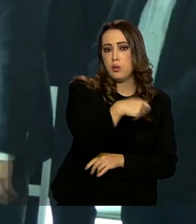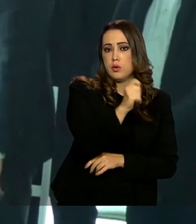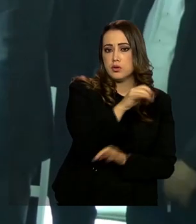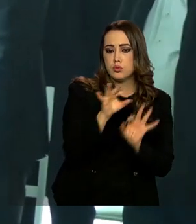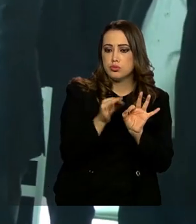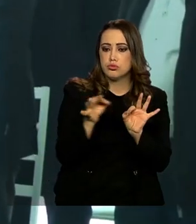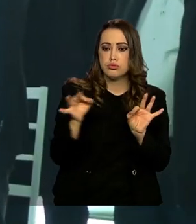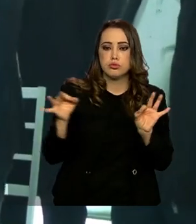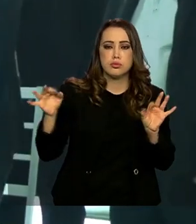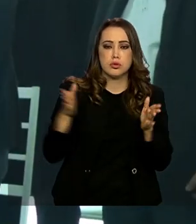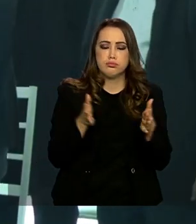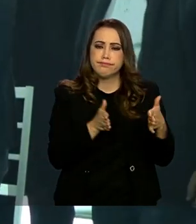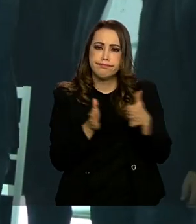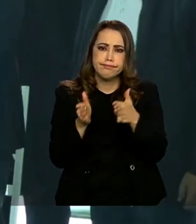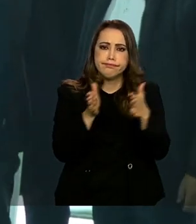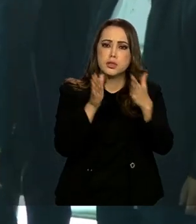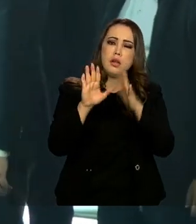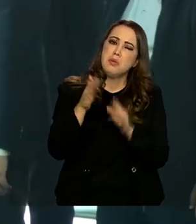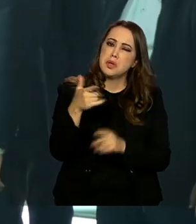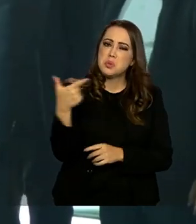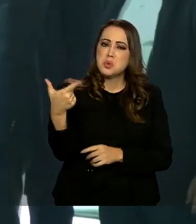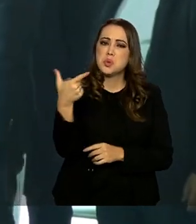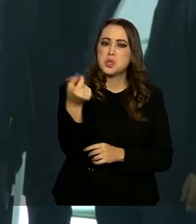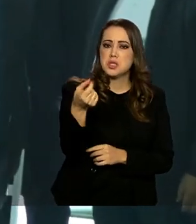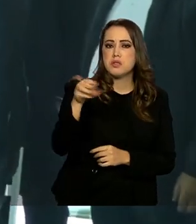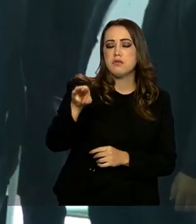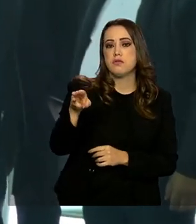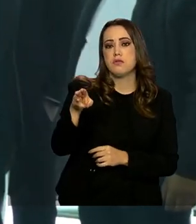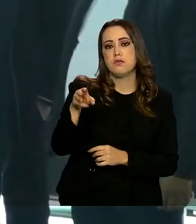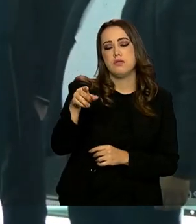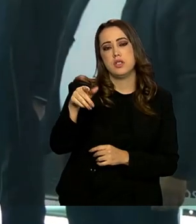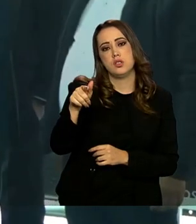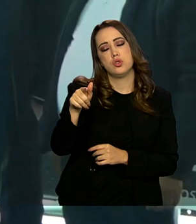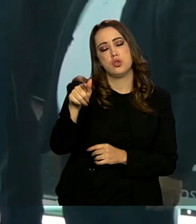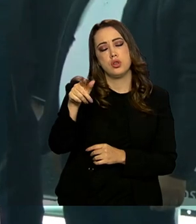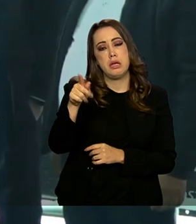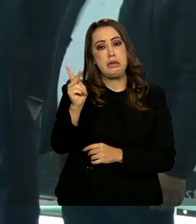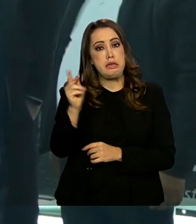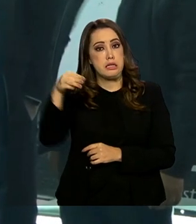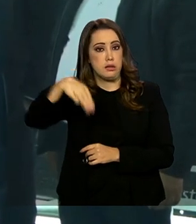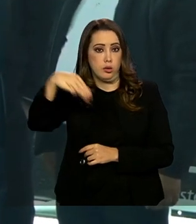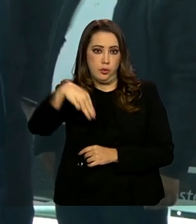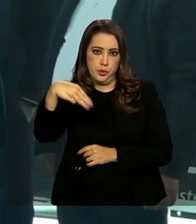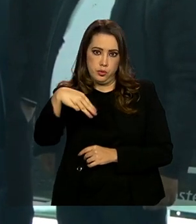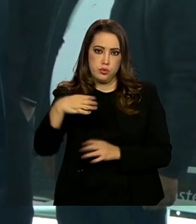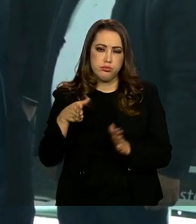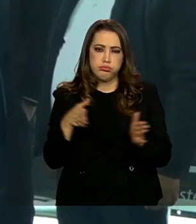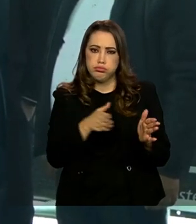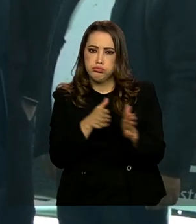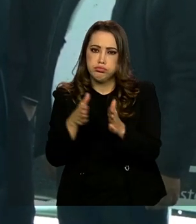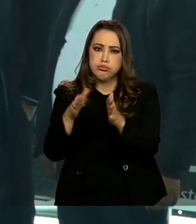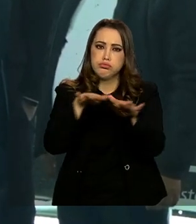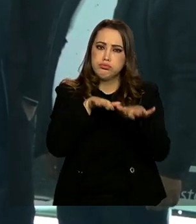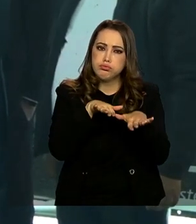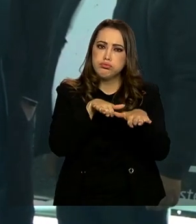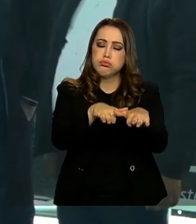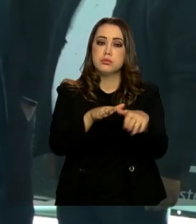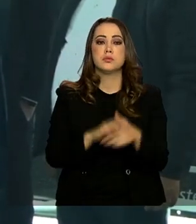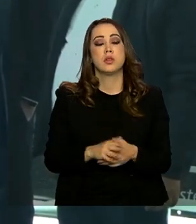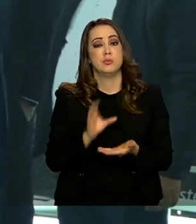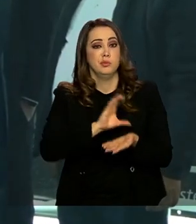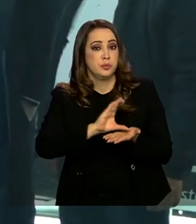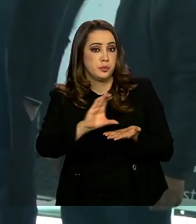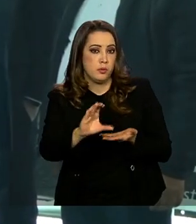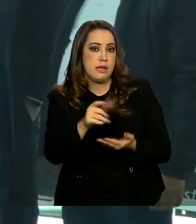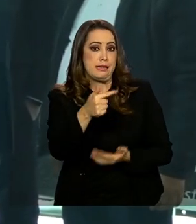Grande do Sul. Um total de 220 quilômetros de rodovia. O contrato de concessão prevê investimentos no valor